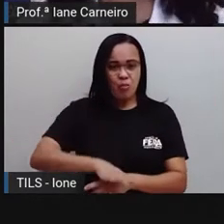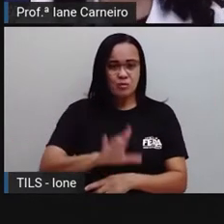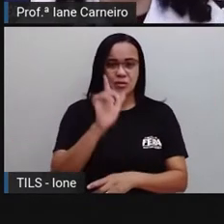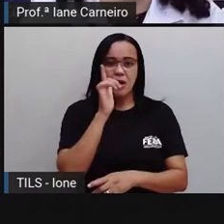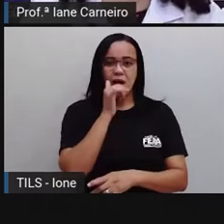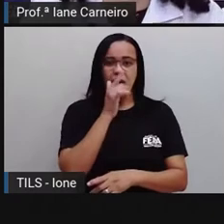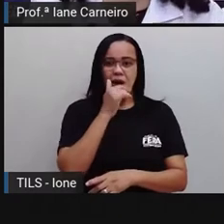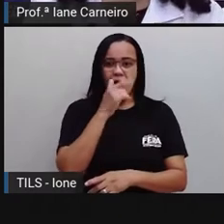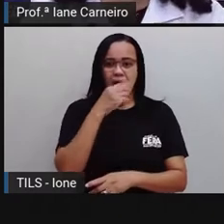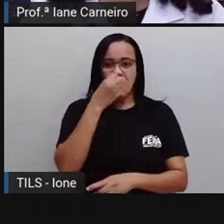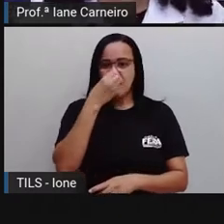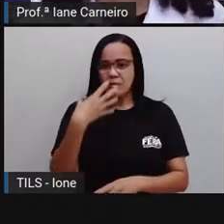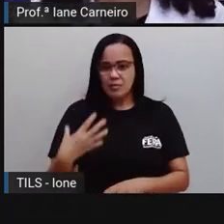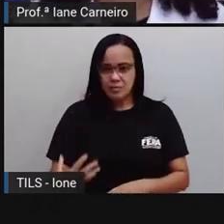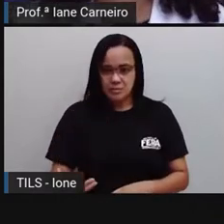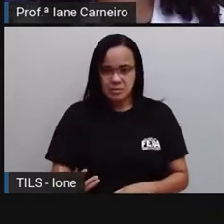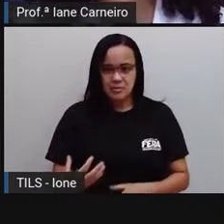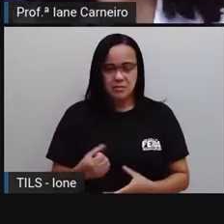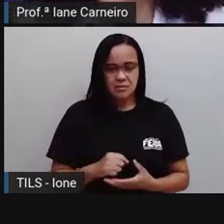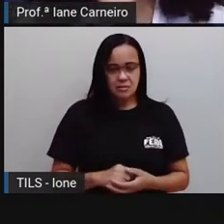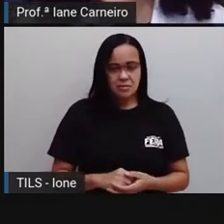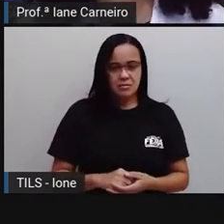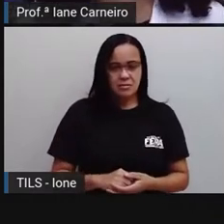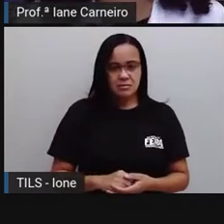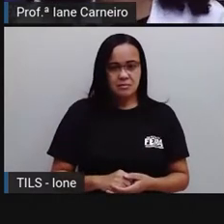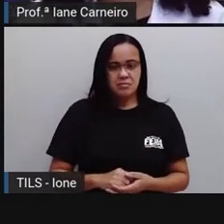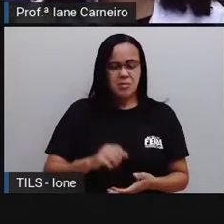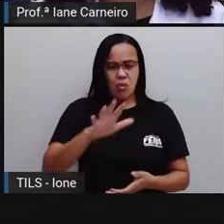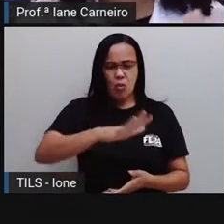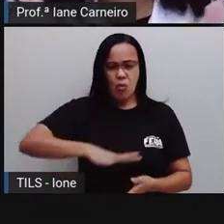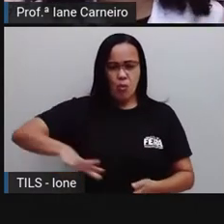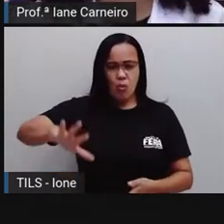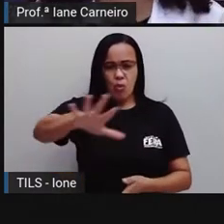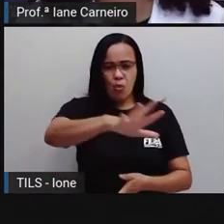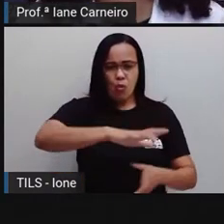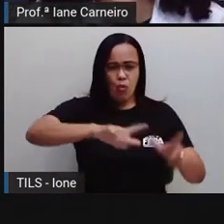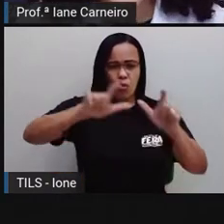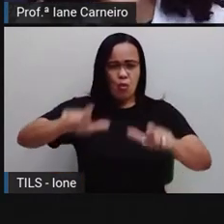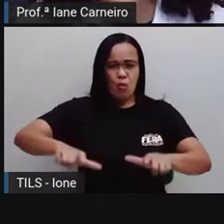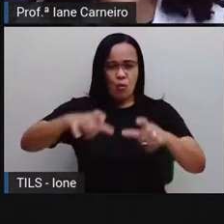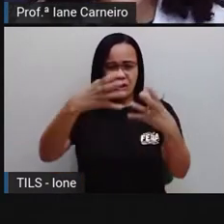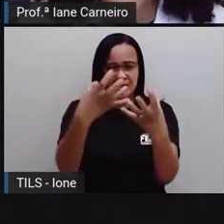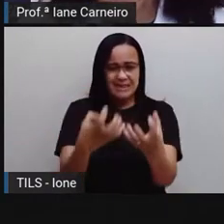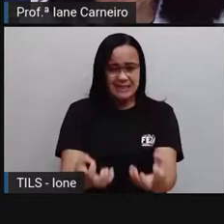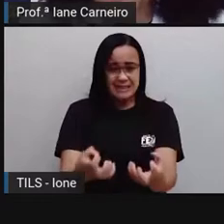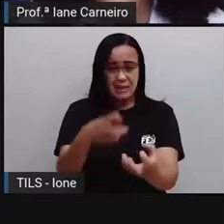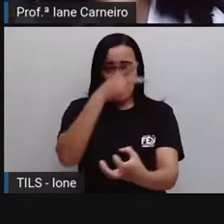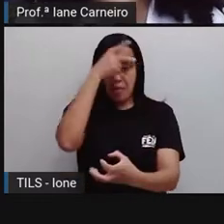e vêm. E no meio do deserto, não se vê ninguém.